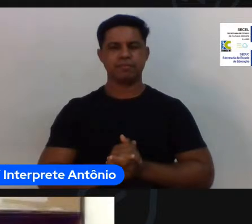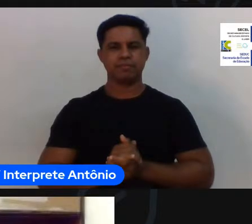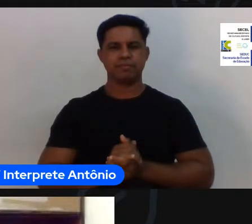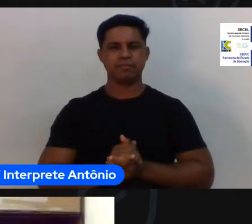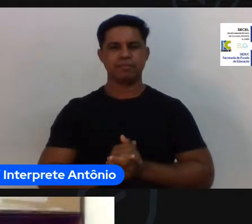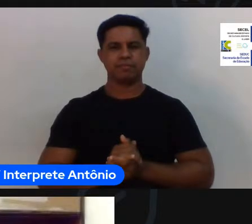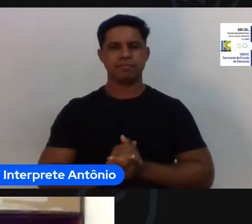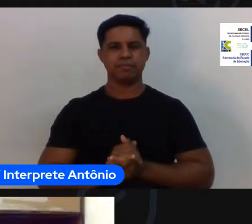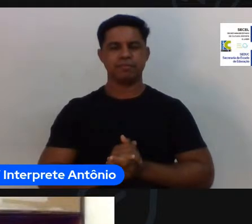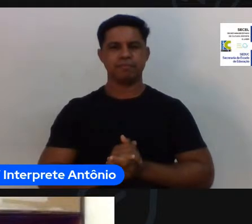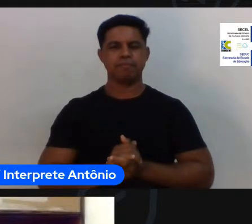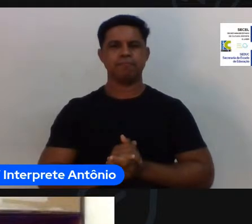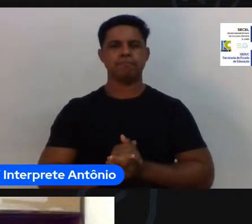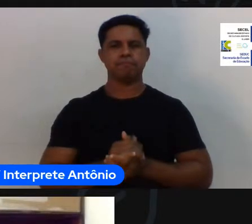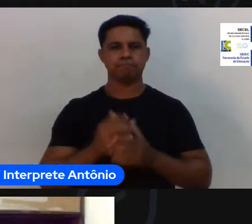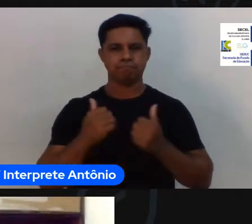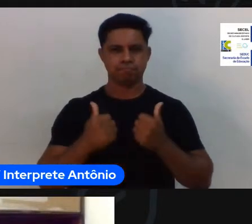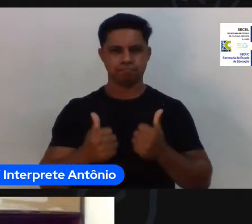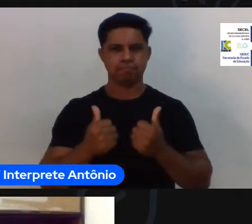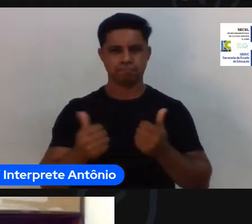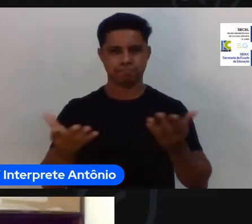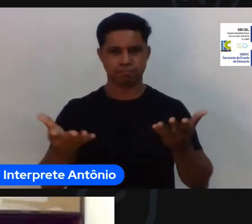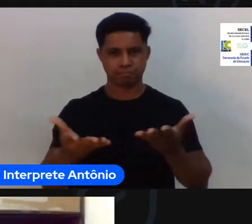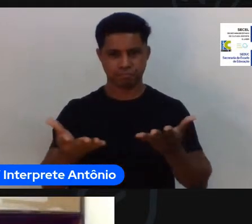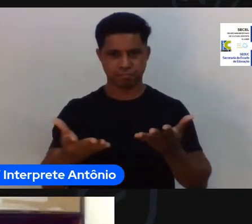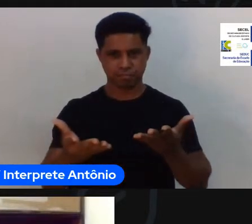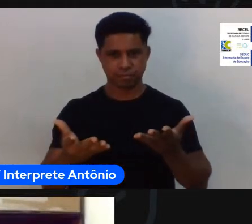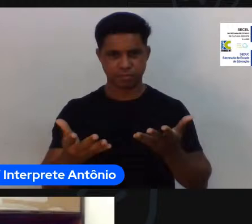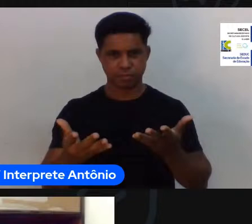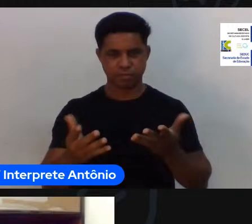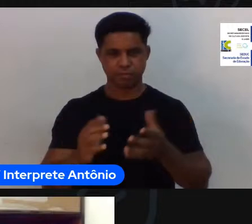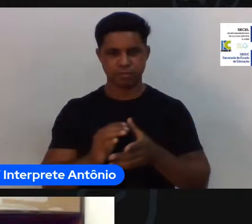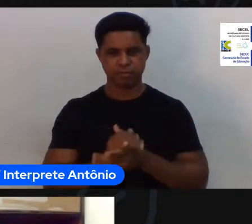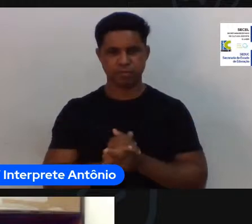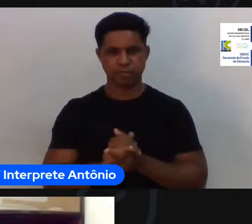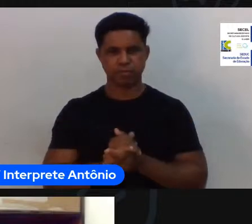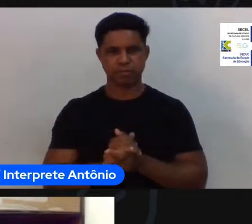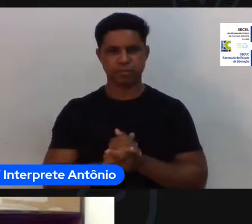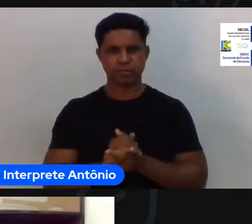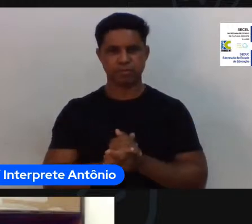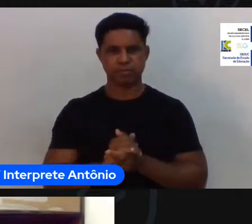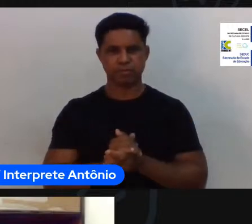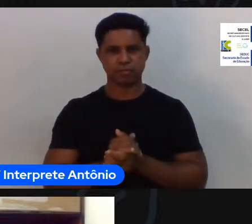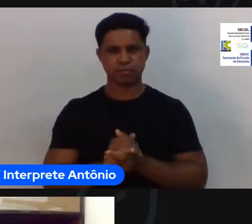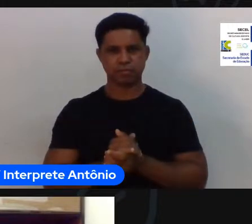Boa! Agora falta só compartilhar novamente a minha tela com vocês.